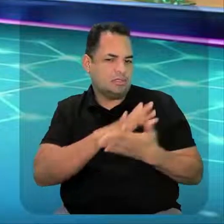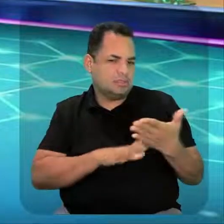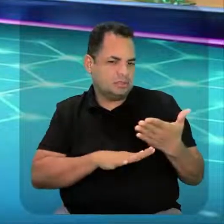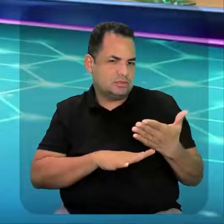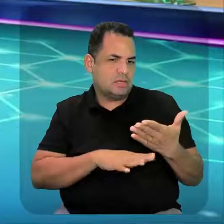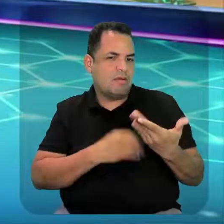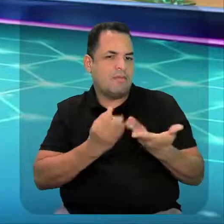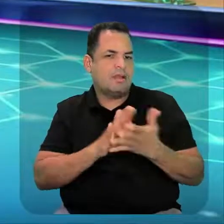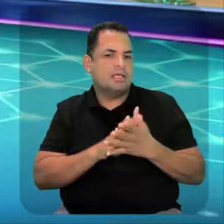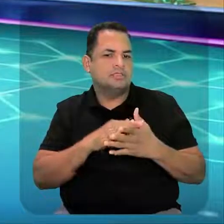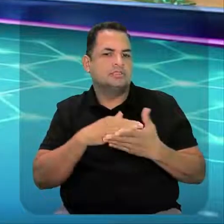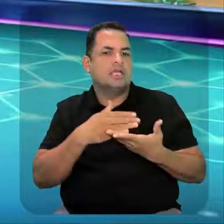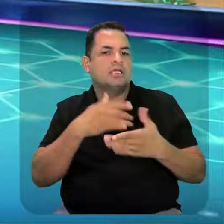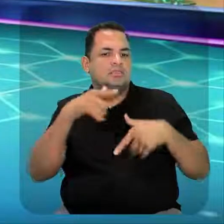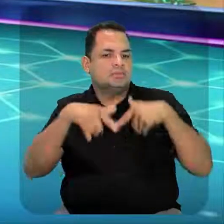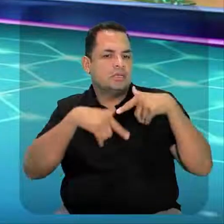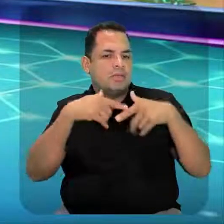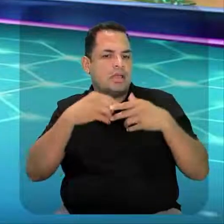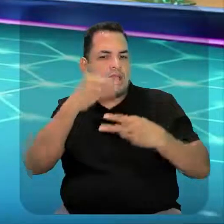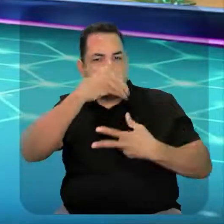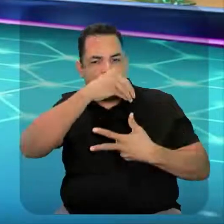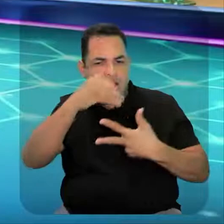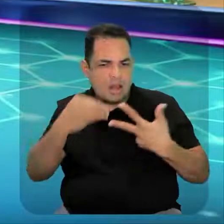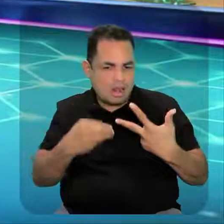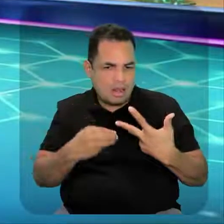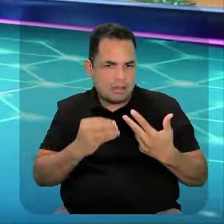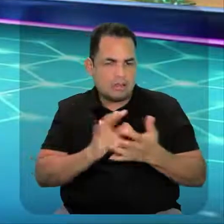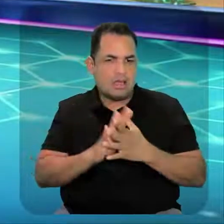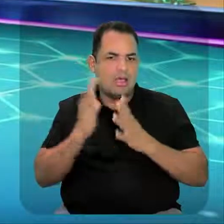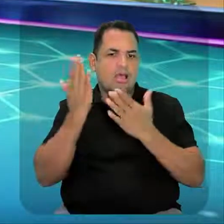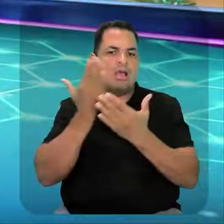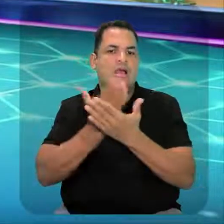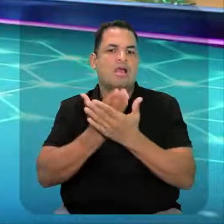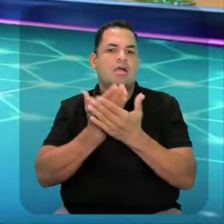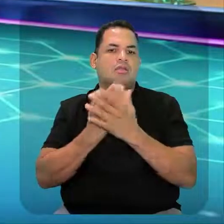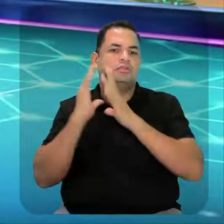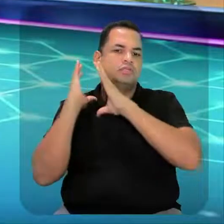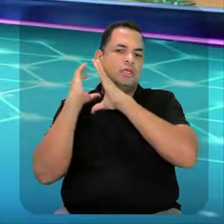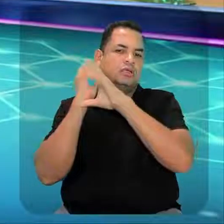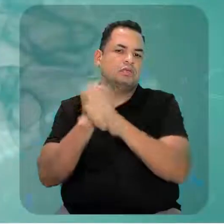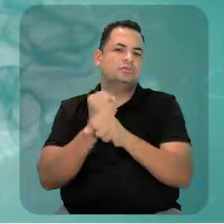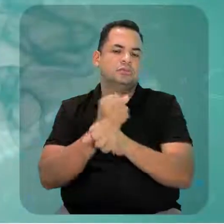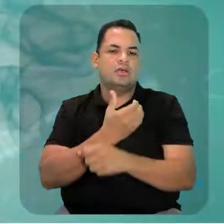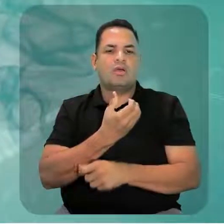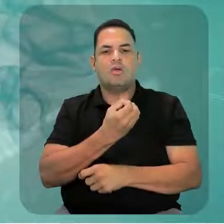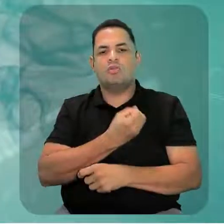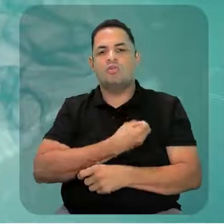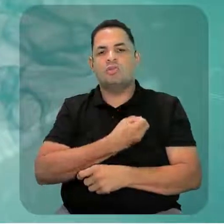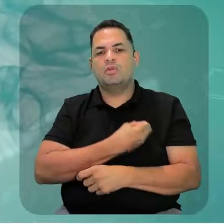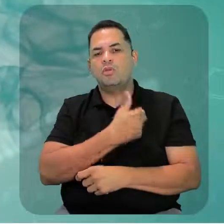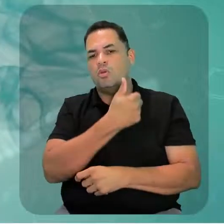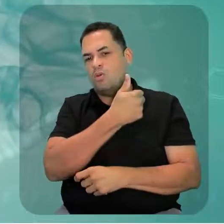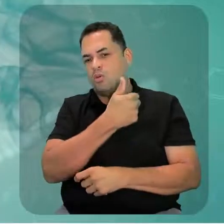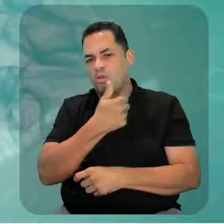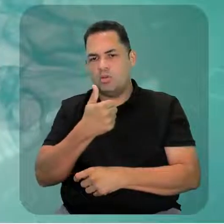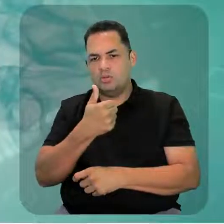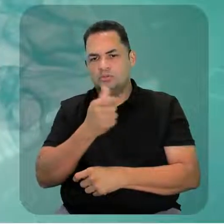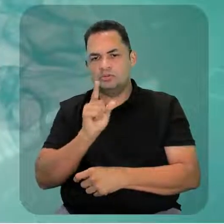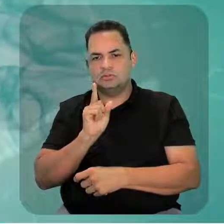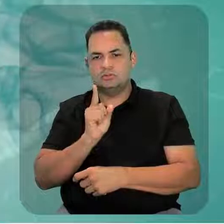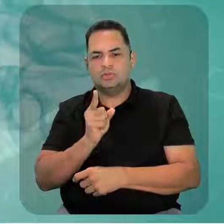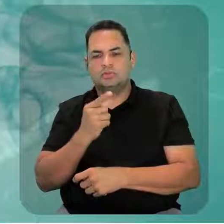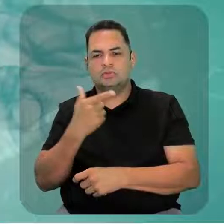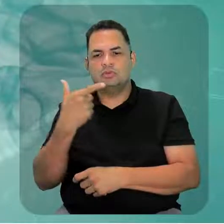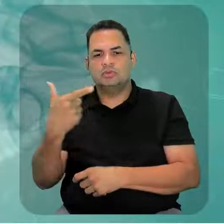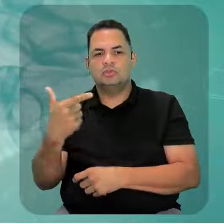vamos lá para a nossa aula de revisão, aula 11.2. Nessa aula,